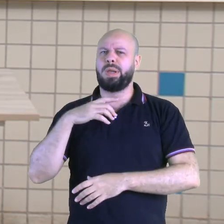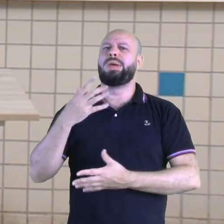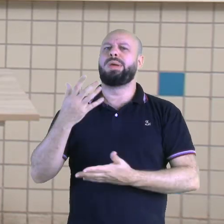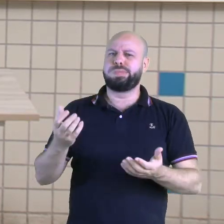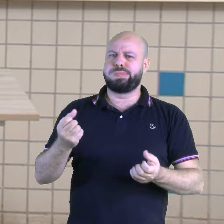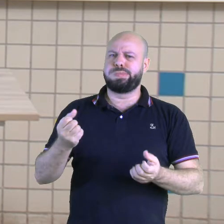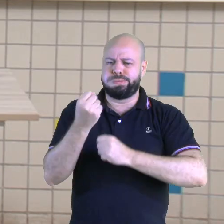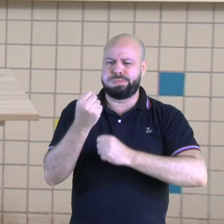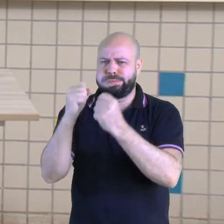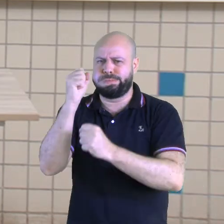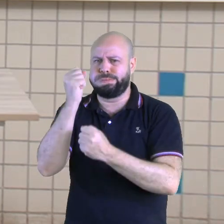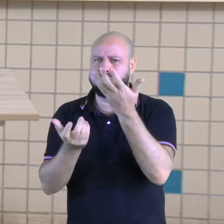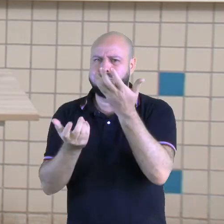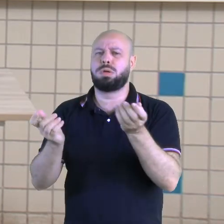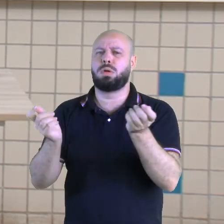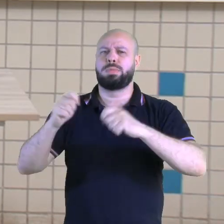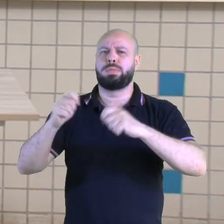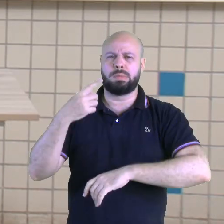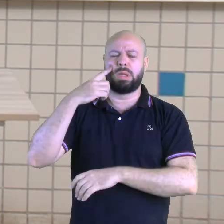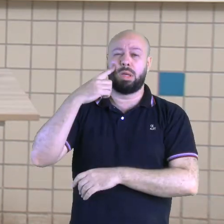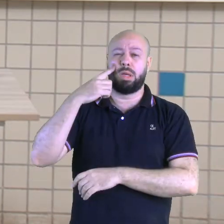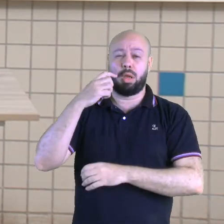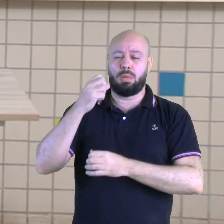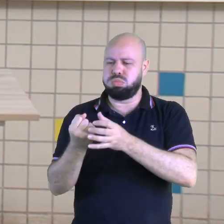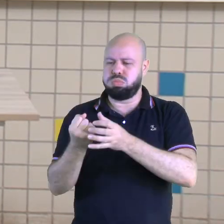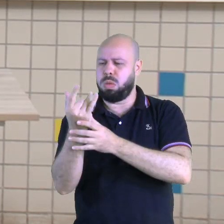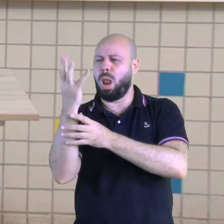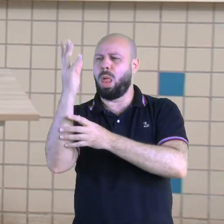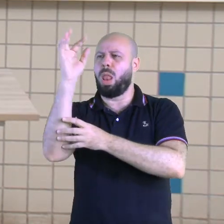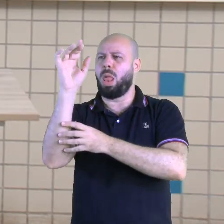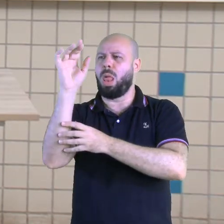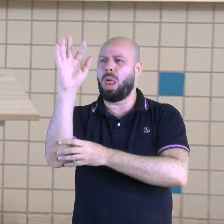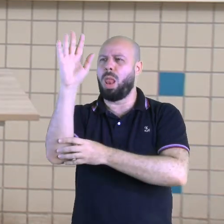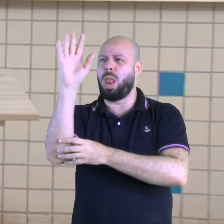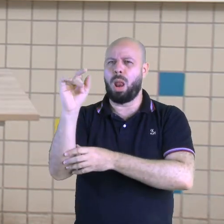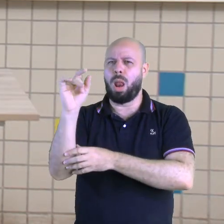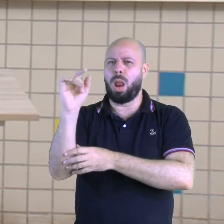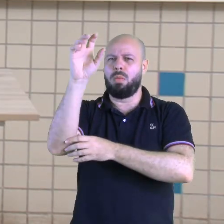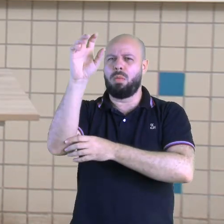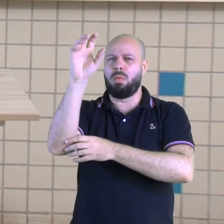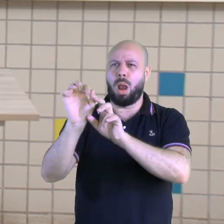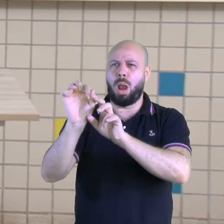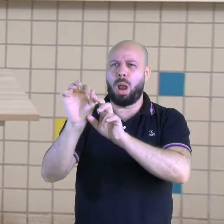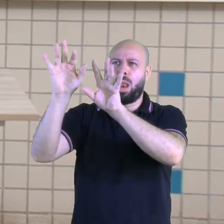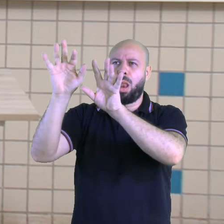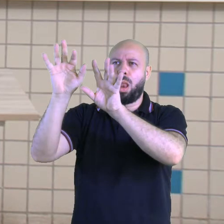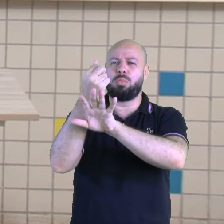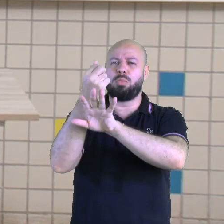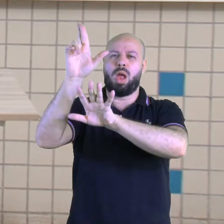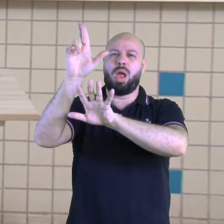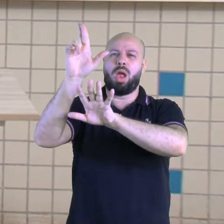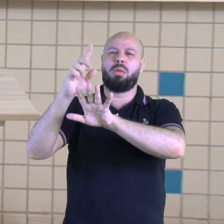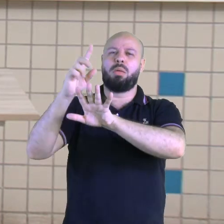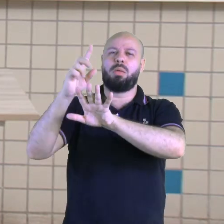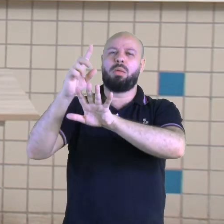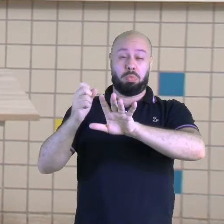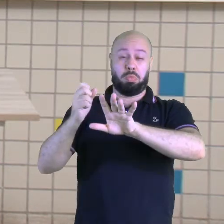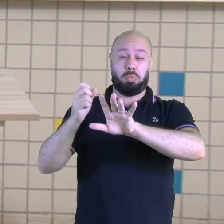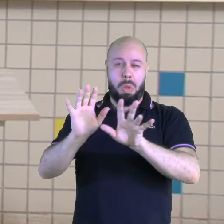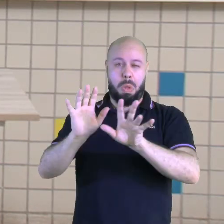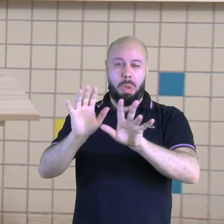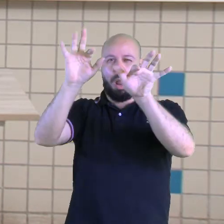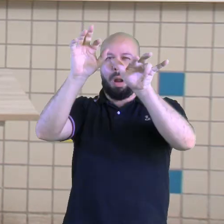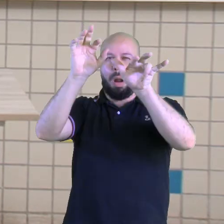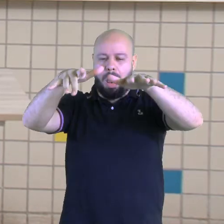fábricas, elas soltam muita fumaça, né? E ali vai contaminar o nosso ar. E aí